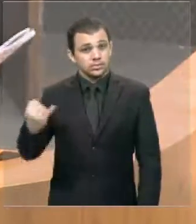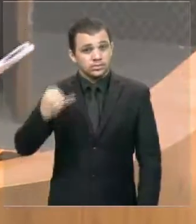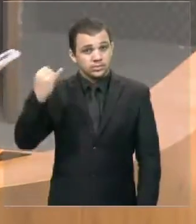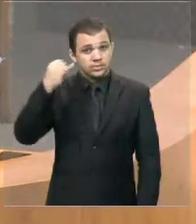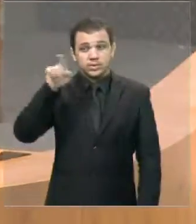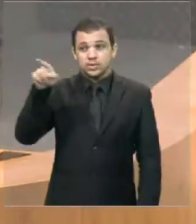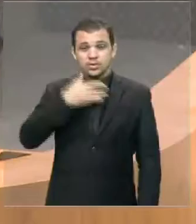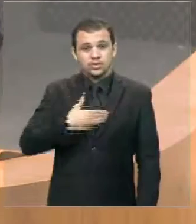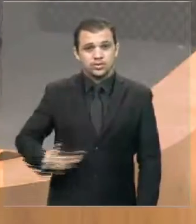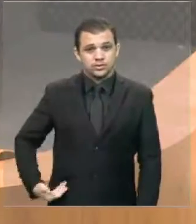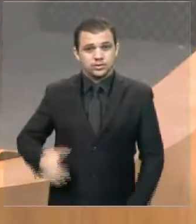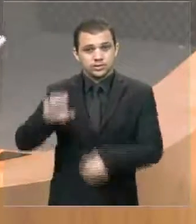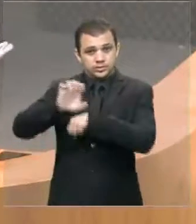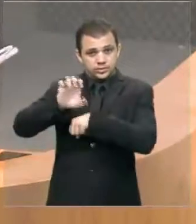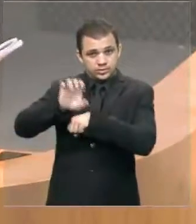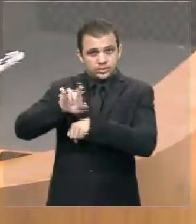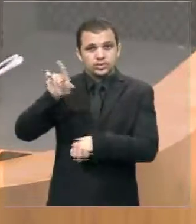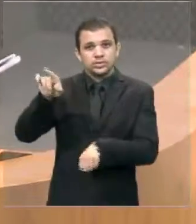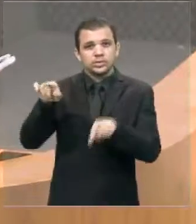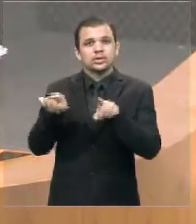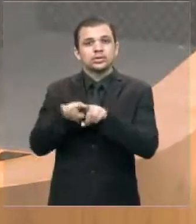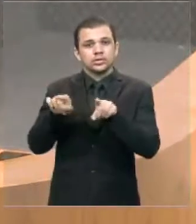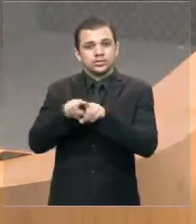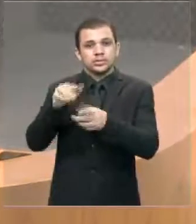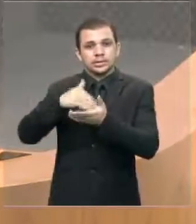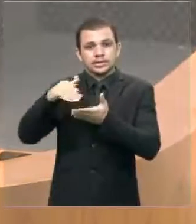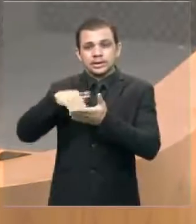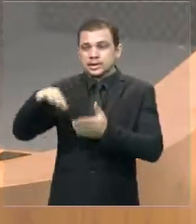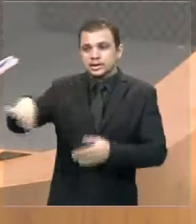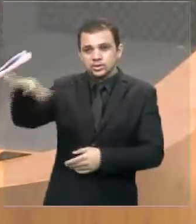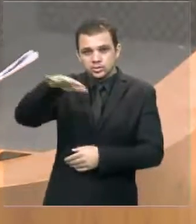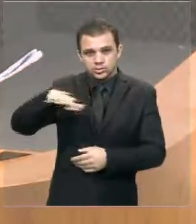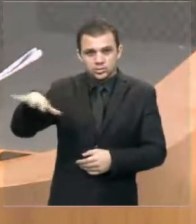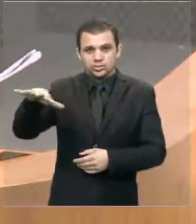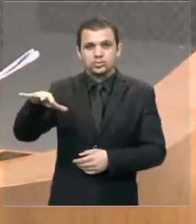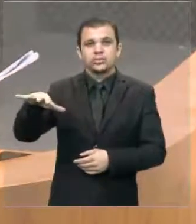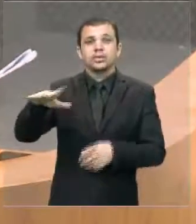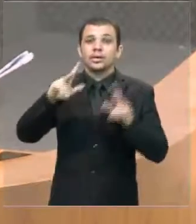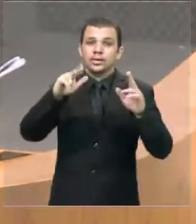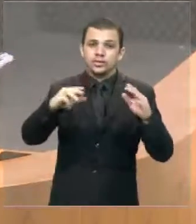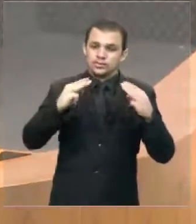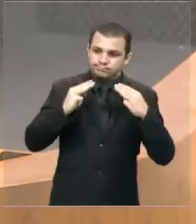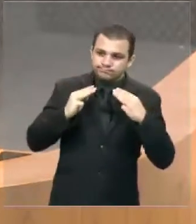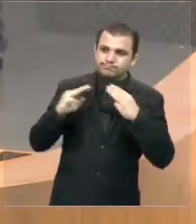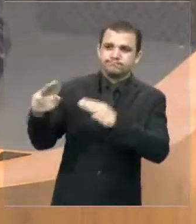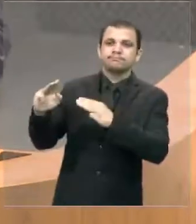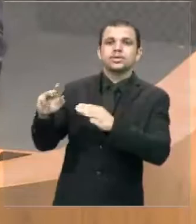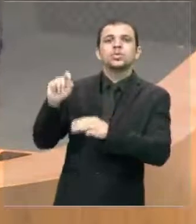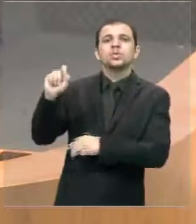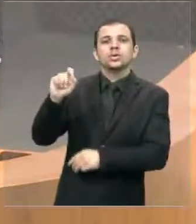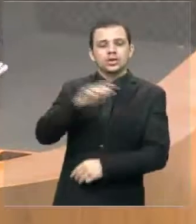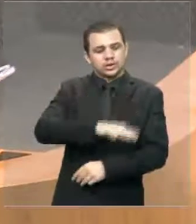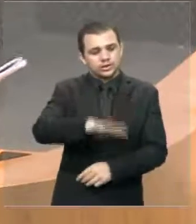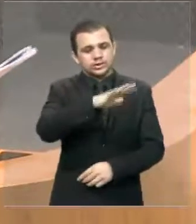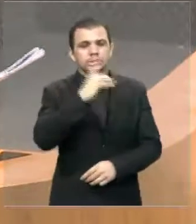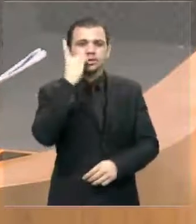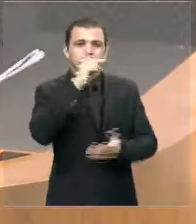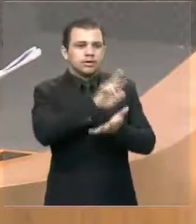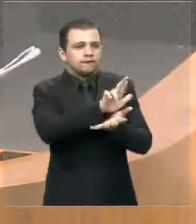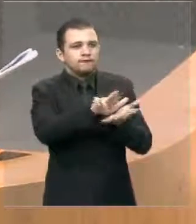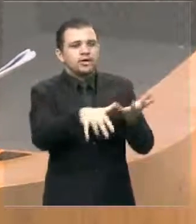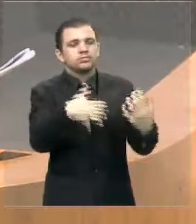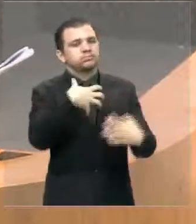recebam a mensagem clara da Assembleia Legislativa do Estado do Maranhão. Da insatisfação de muitos deputados